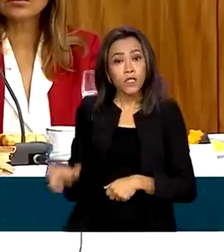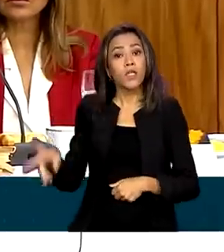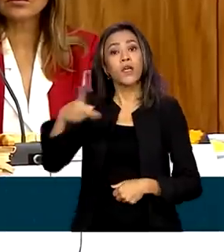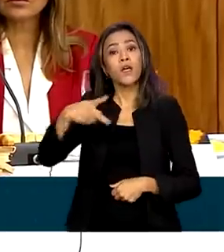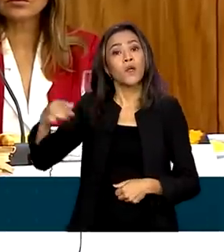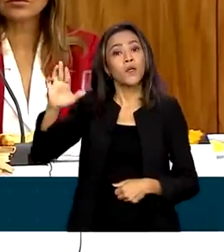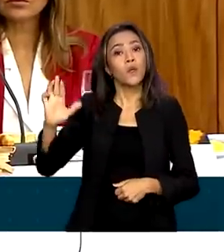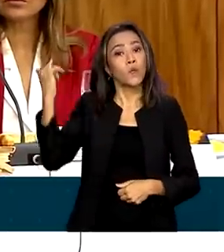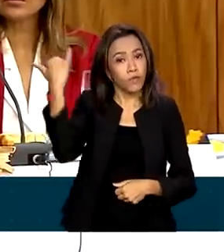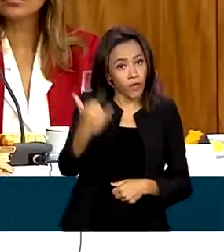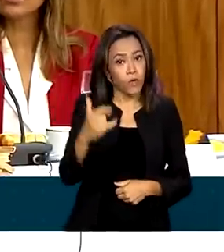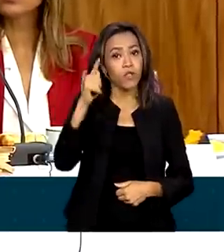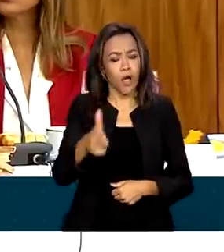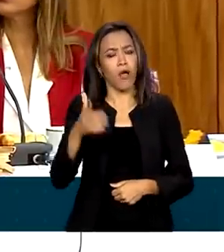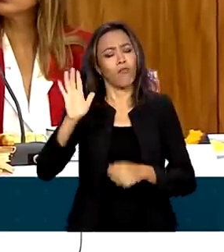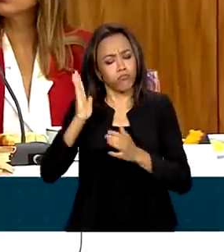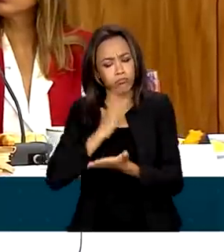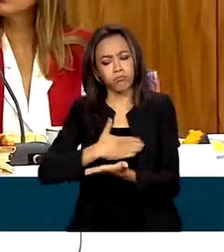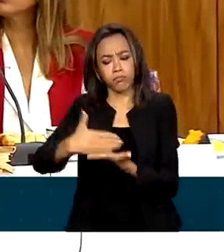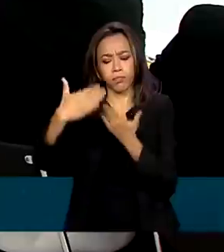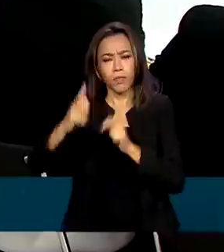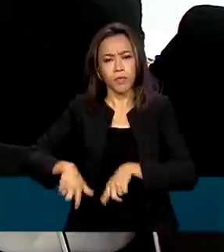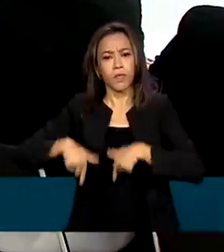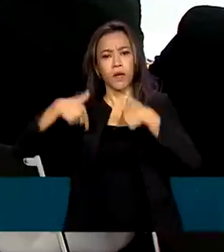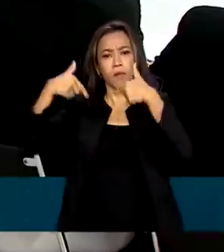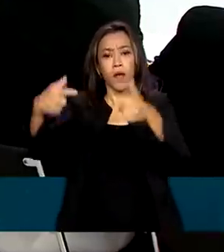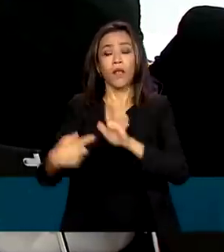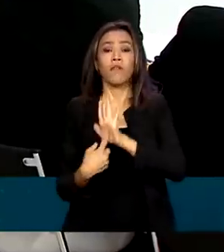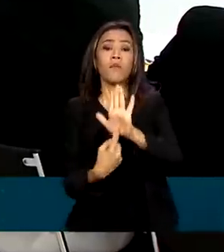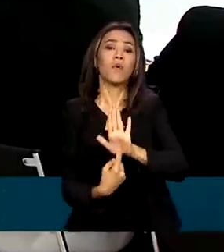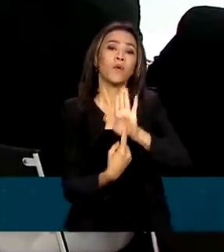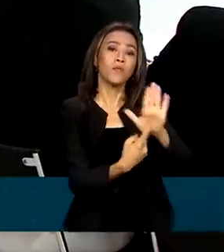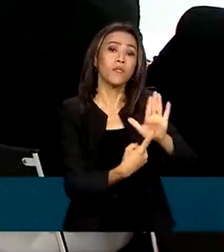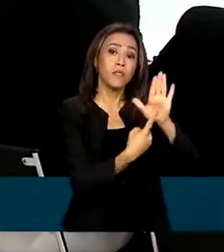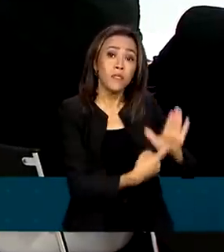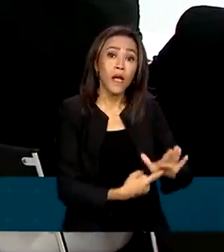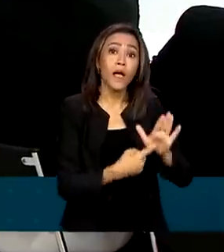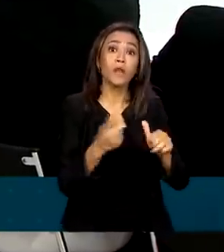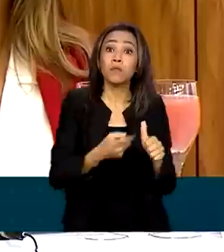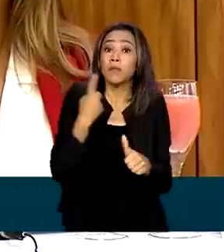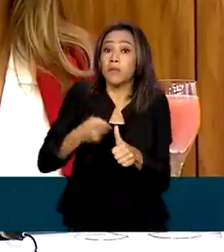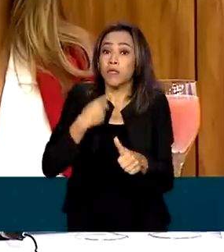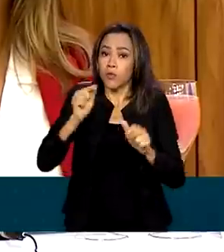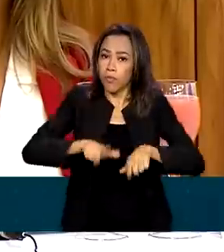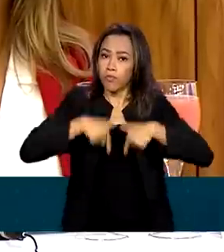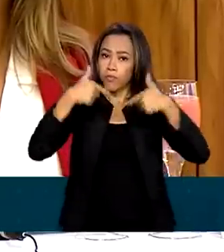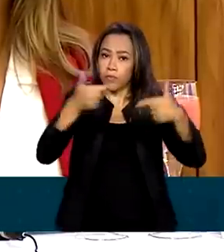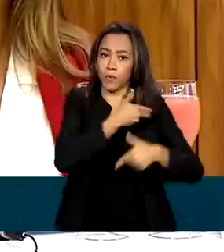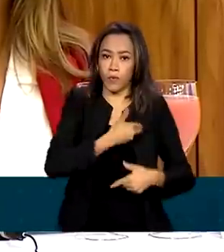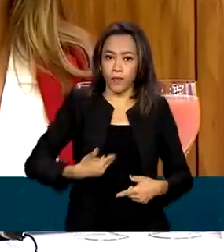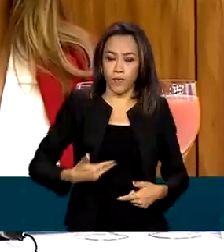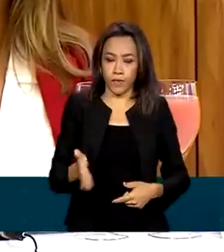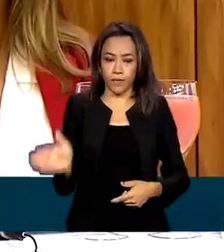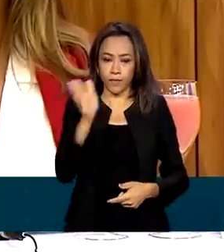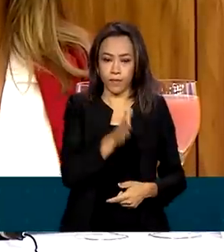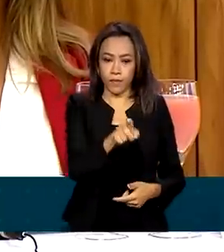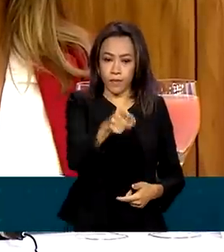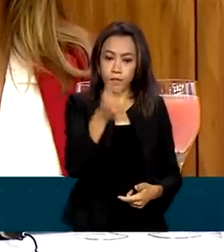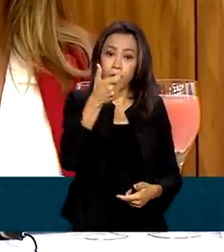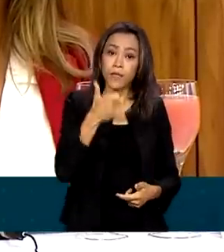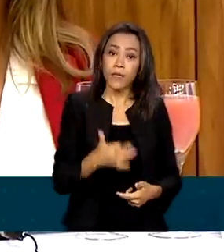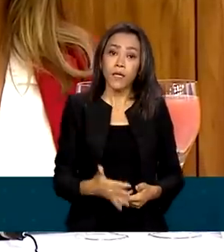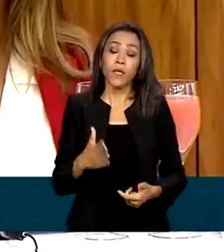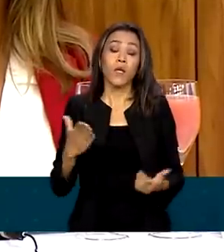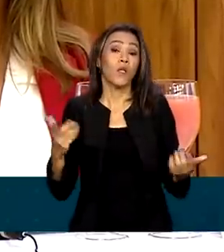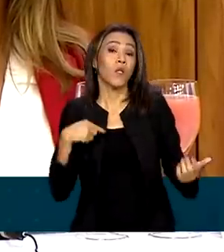começou a trabalhar e que logo vai apresentar as primeiras ações governamentais. Nós estamos num momento em que estamos